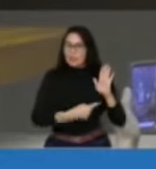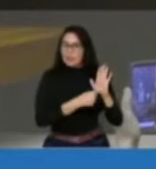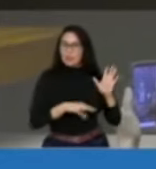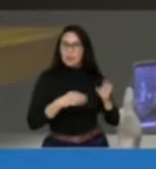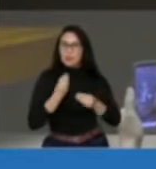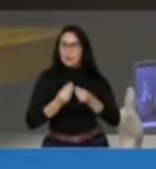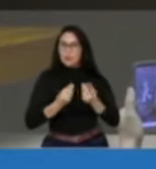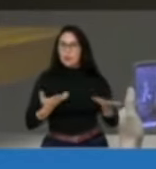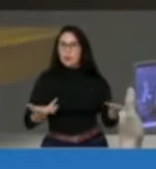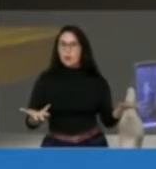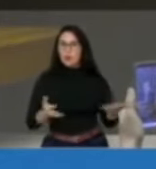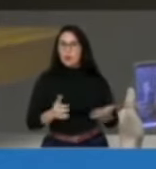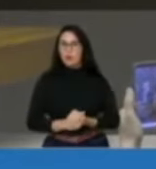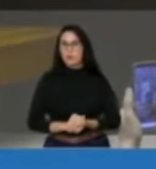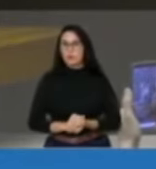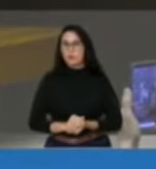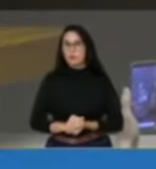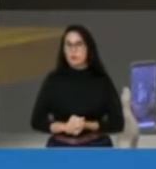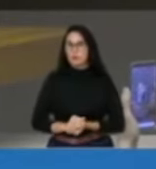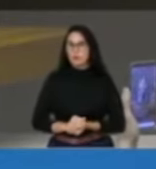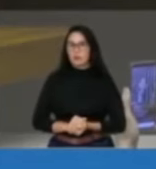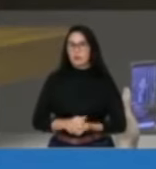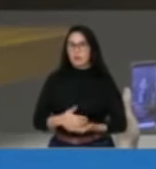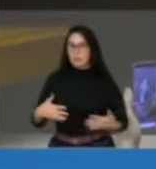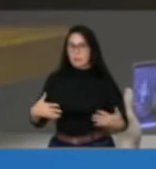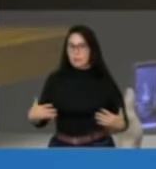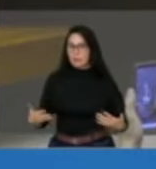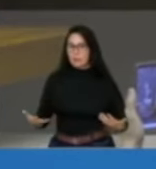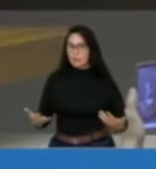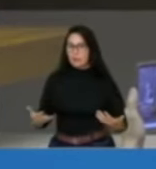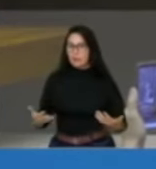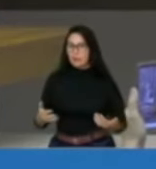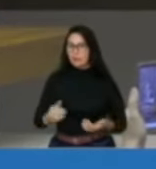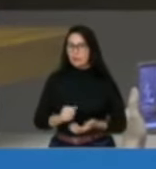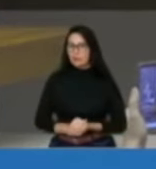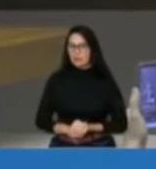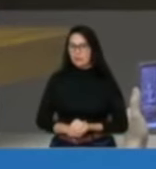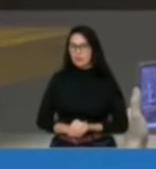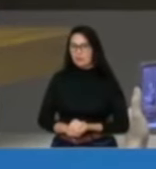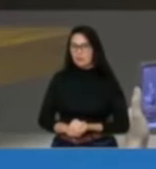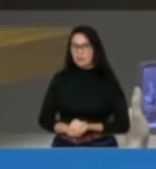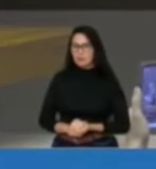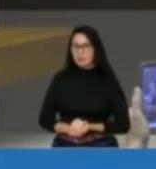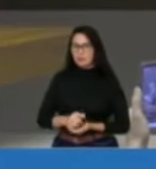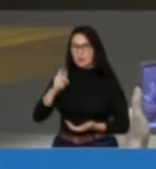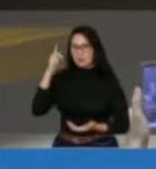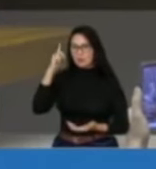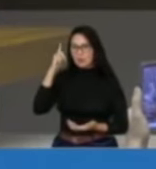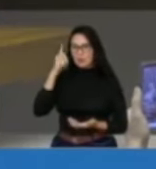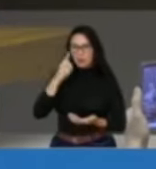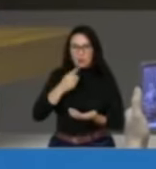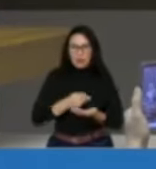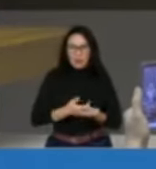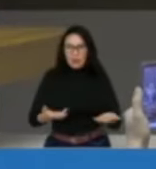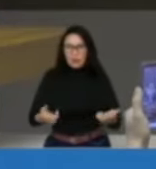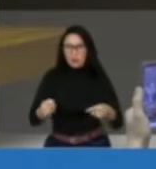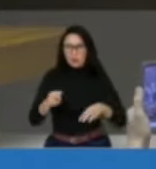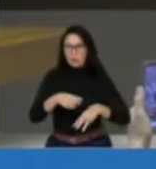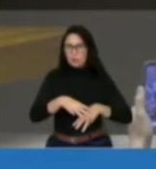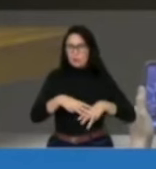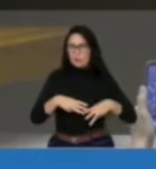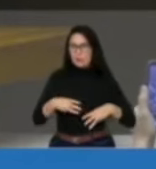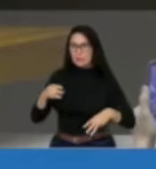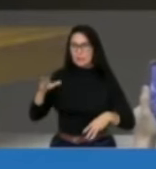democracia. É o ato institucional ditatorial do ministro Flávio Dino e aqui é a relação de